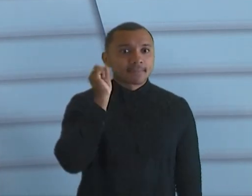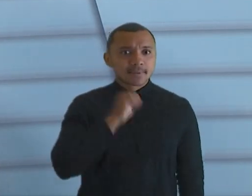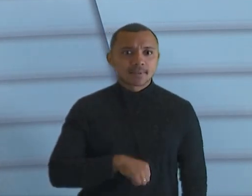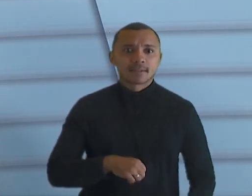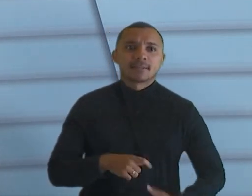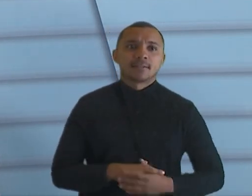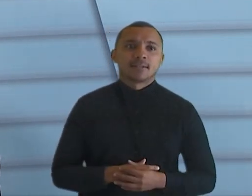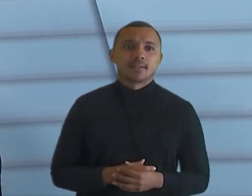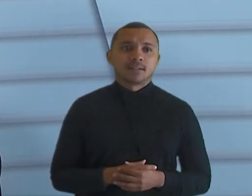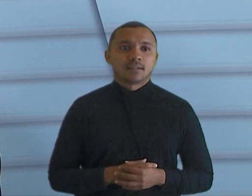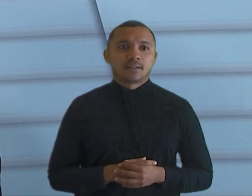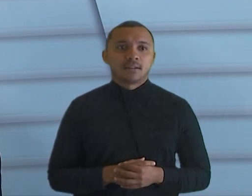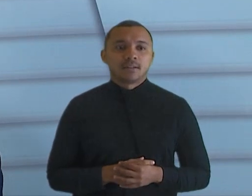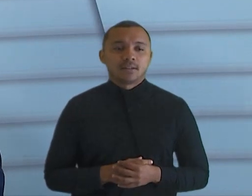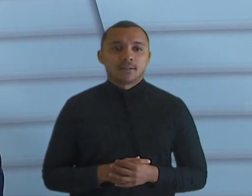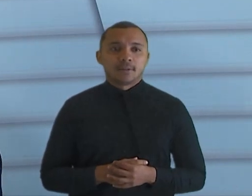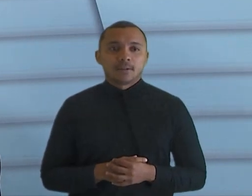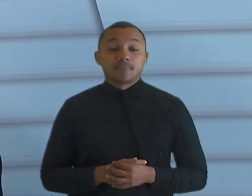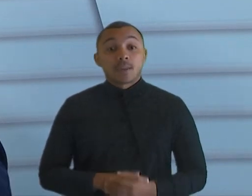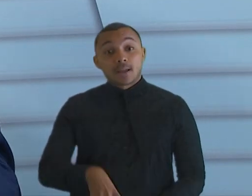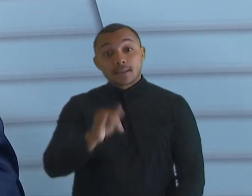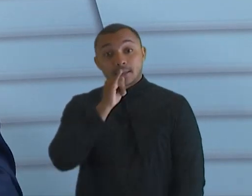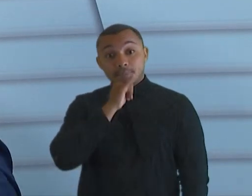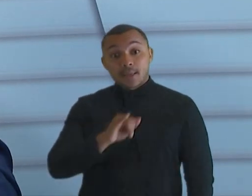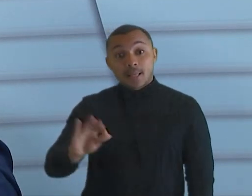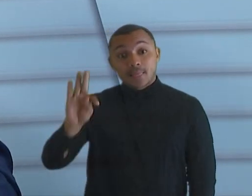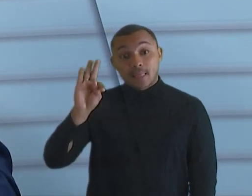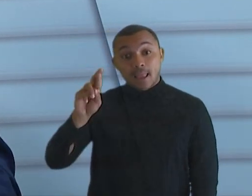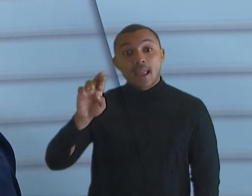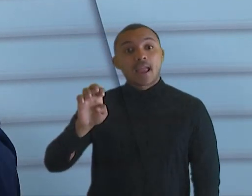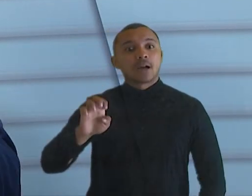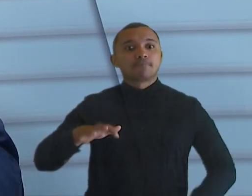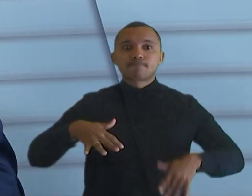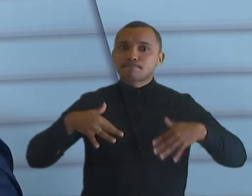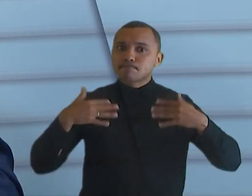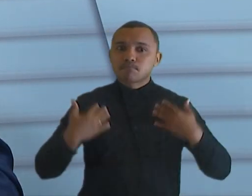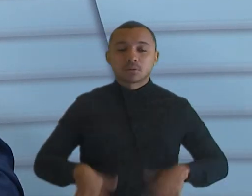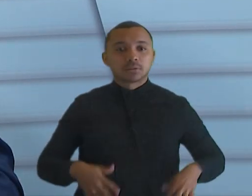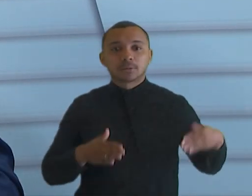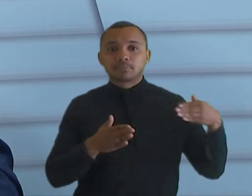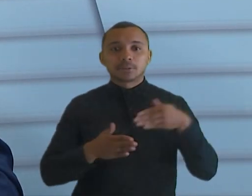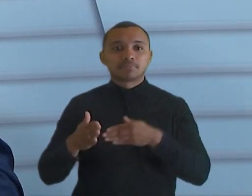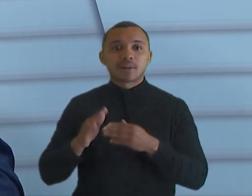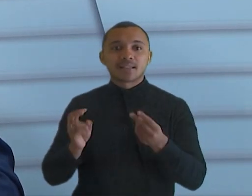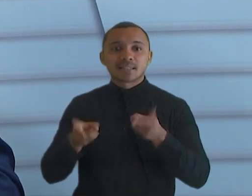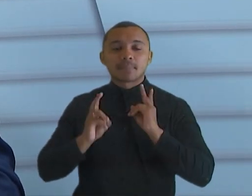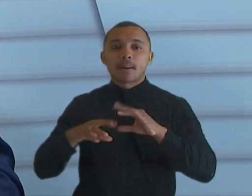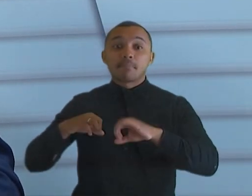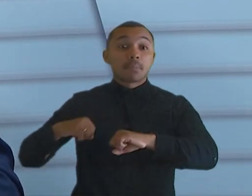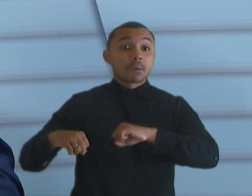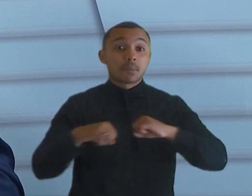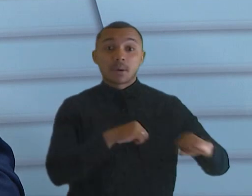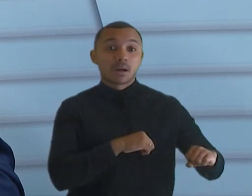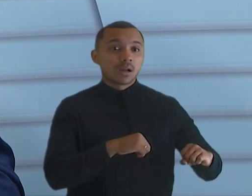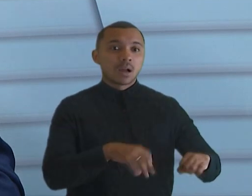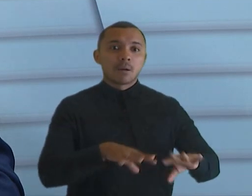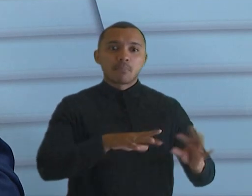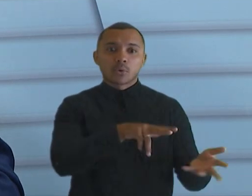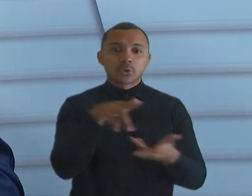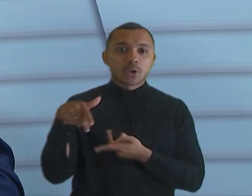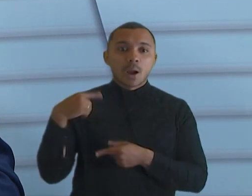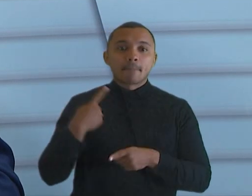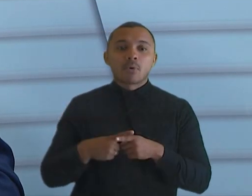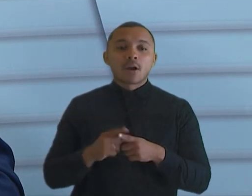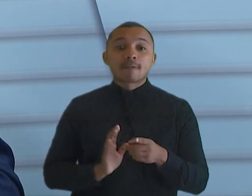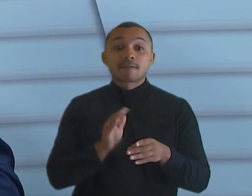fortemente nisso. Então, o TRE, por exemplo, tem um desafio muito grande, a gente vê esse grande debate até mundial, de que essas eleições, o